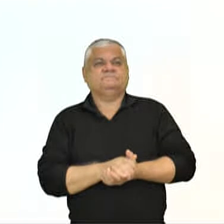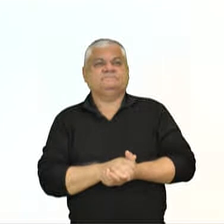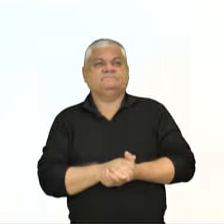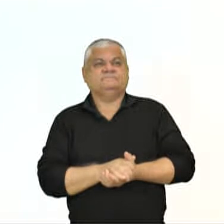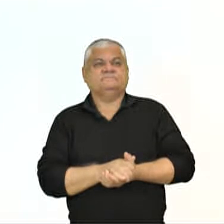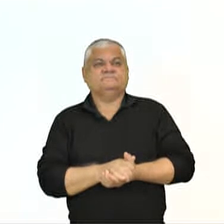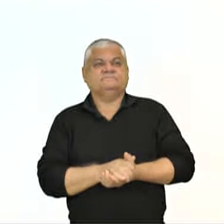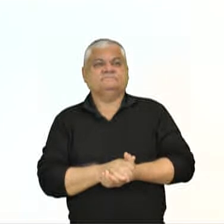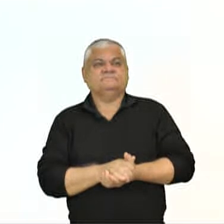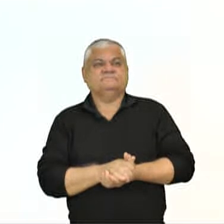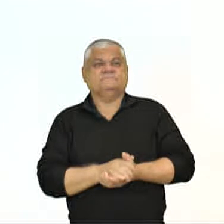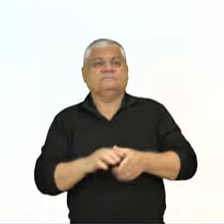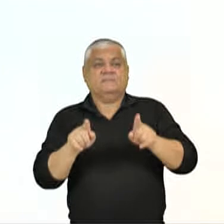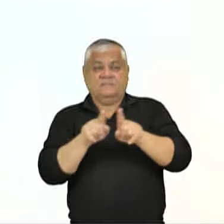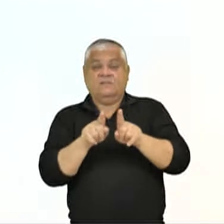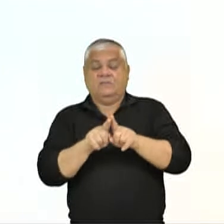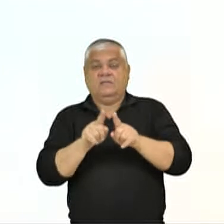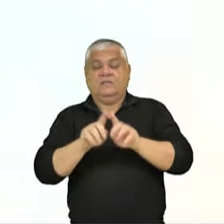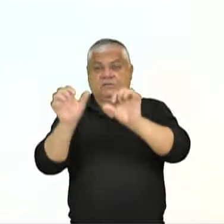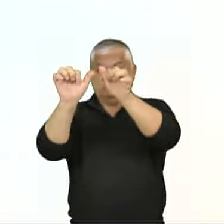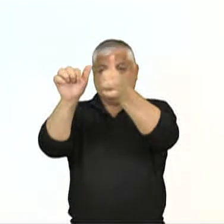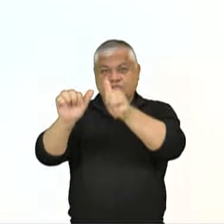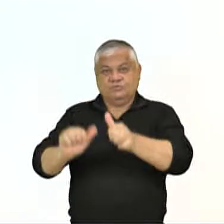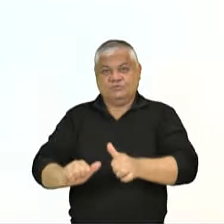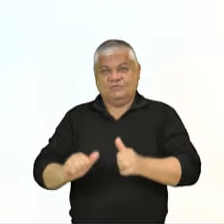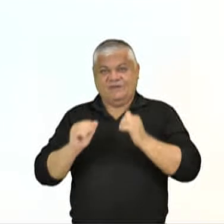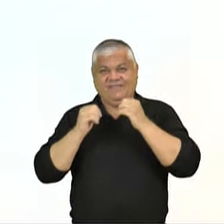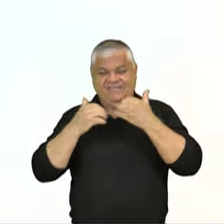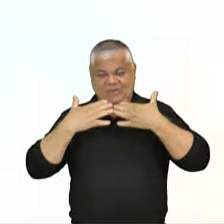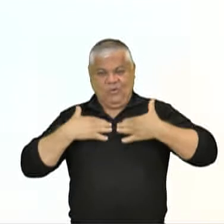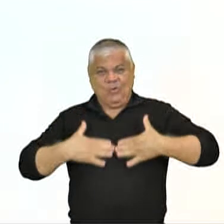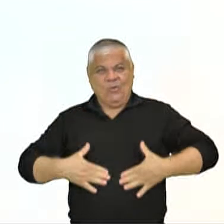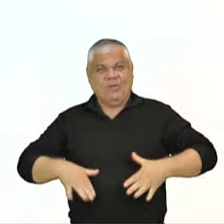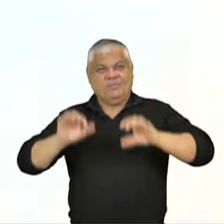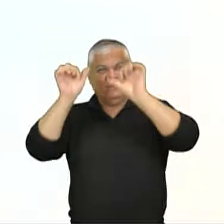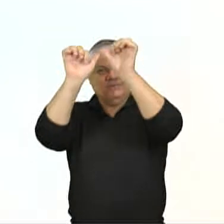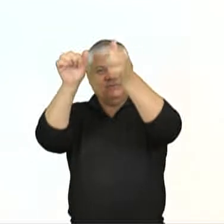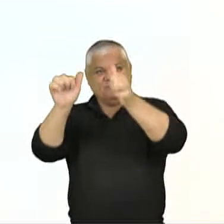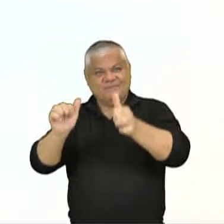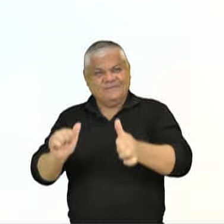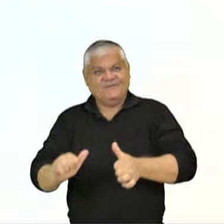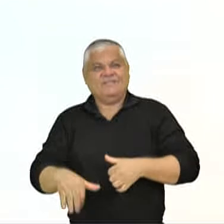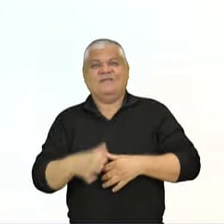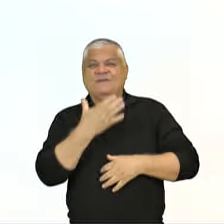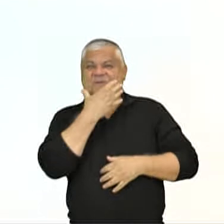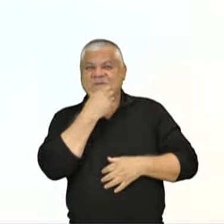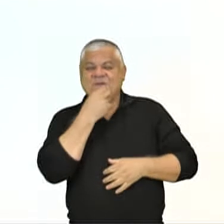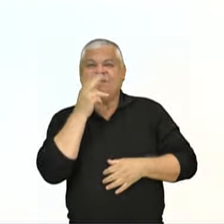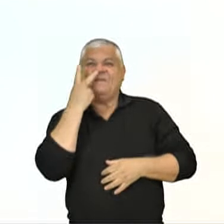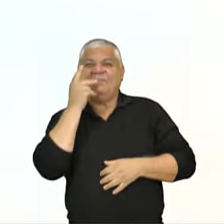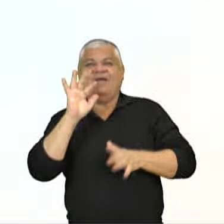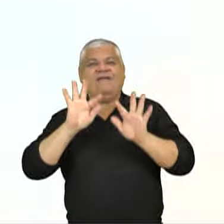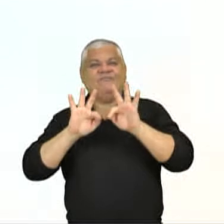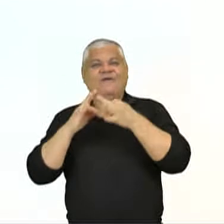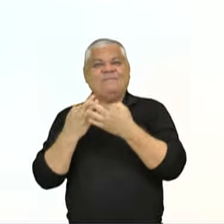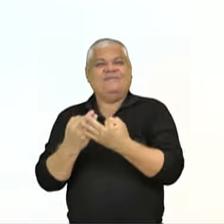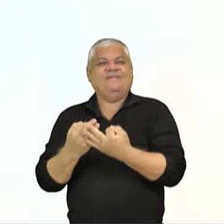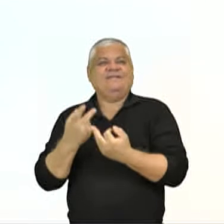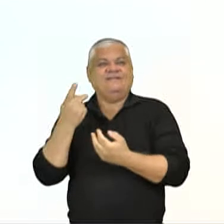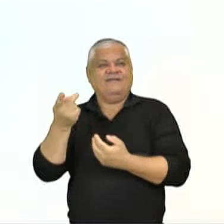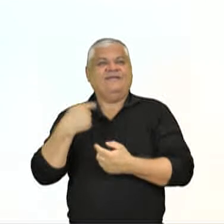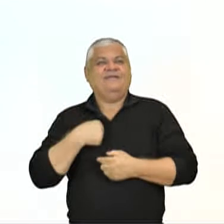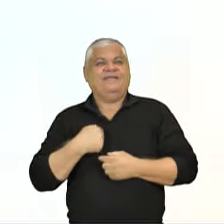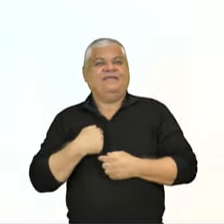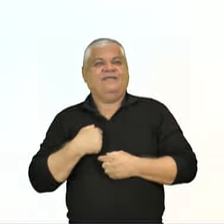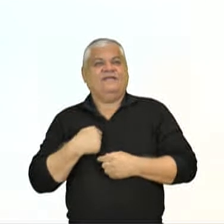E nós temos a parte de escultura romana. Pater Familias, pai de família, figura masculina que dominava seu ambiente familiar, tendo absoluto poder em